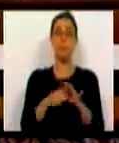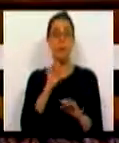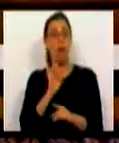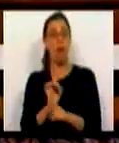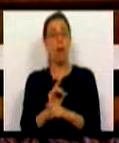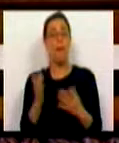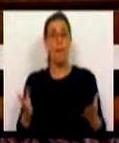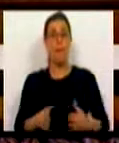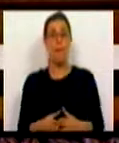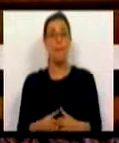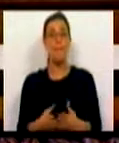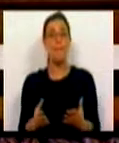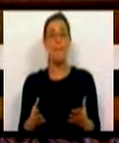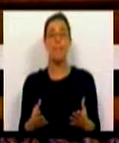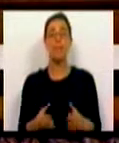à qual,